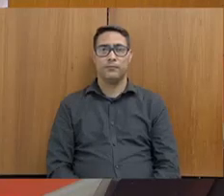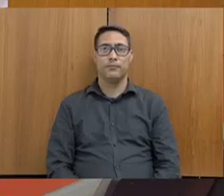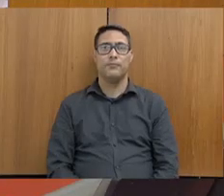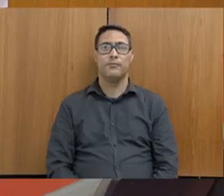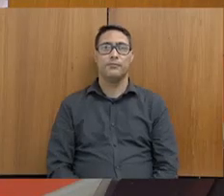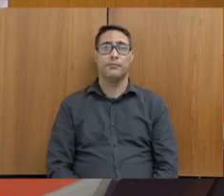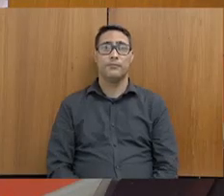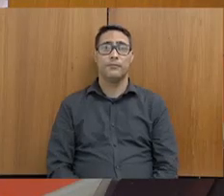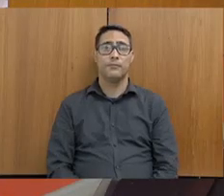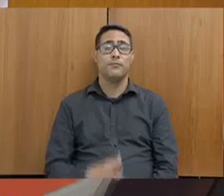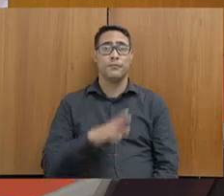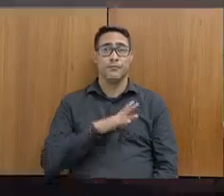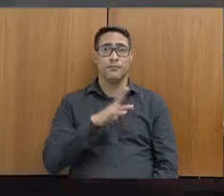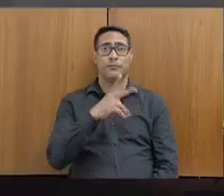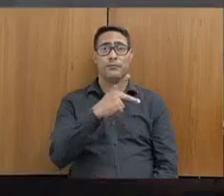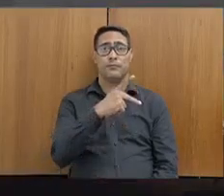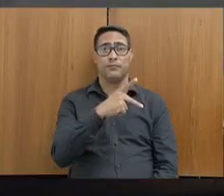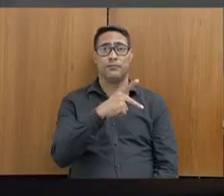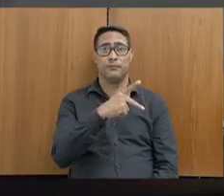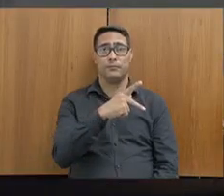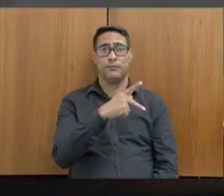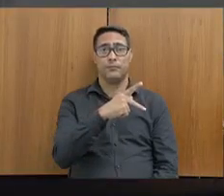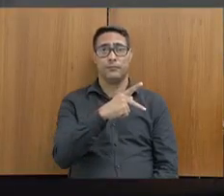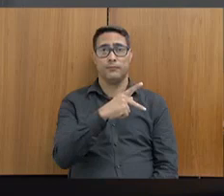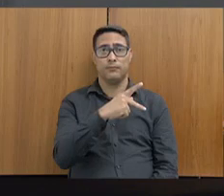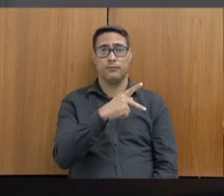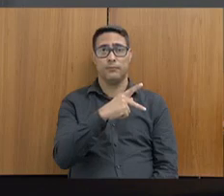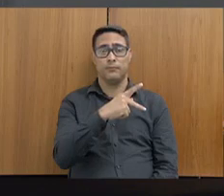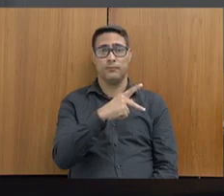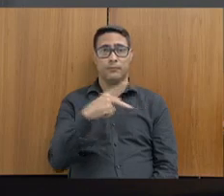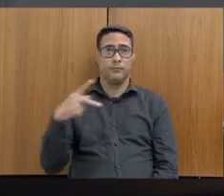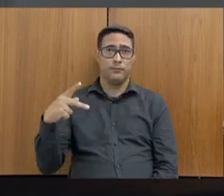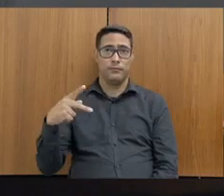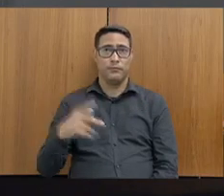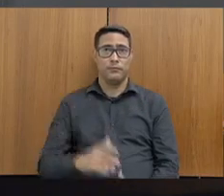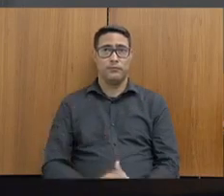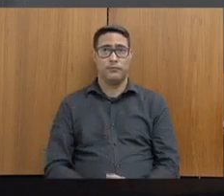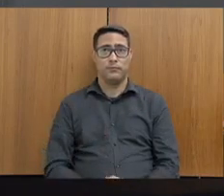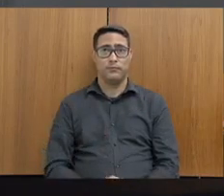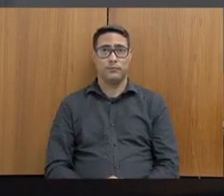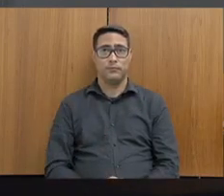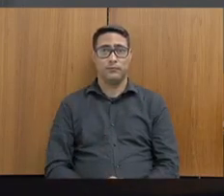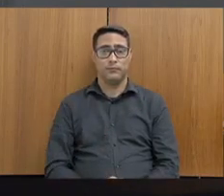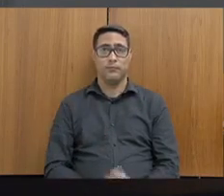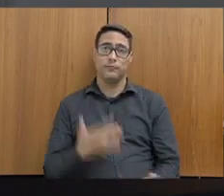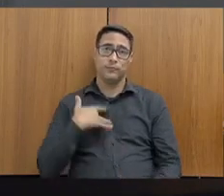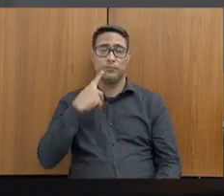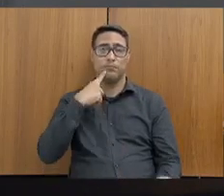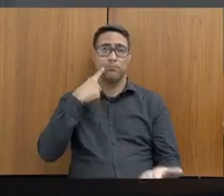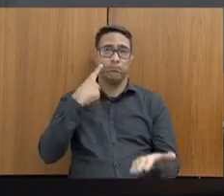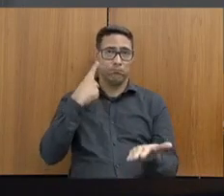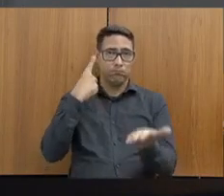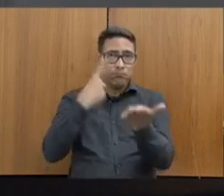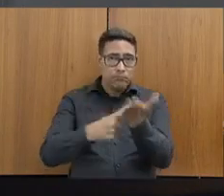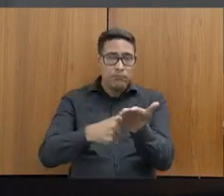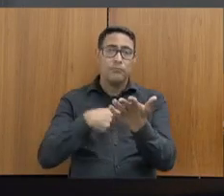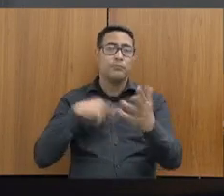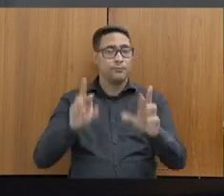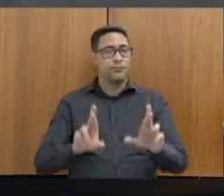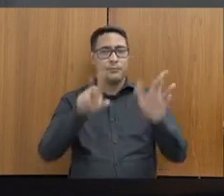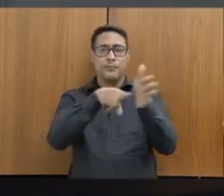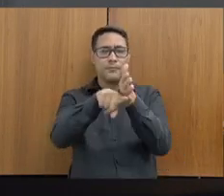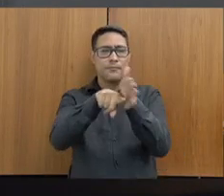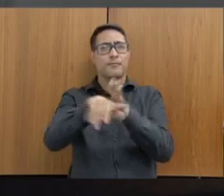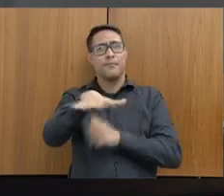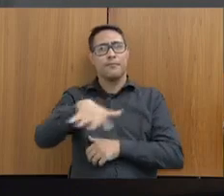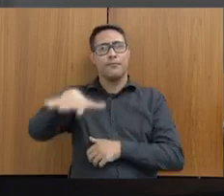A presidência comunica que, para afirmar um compromisso com o papel fiscalizador do